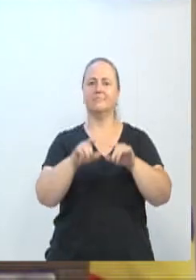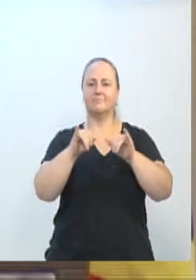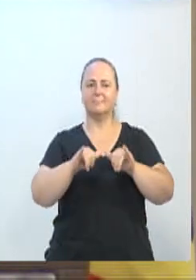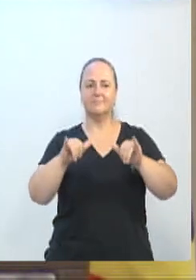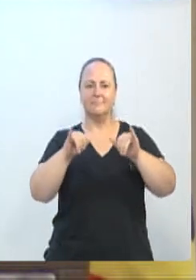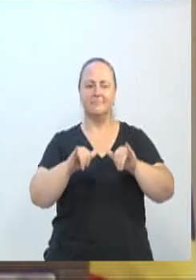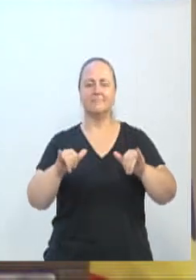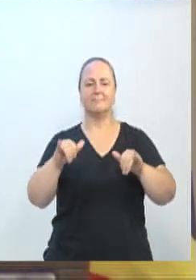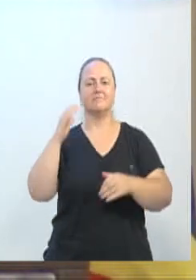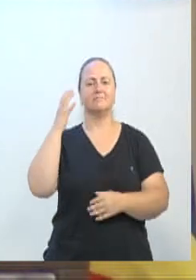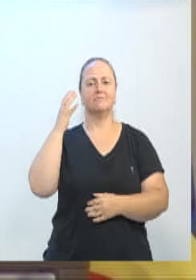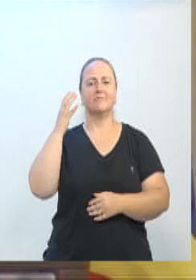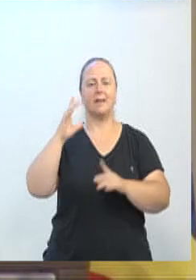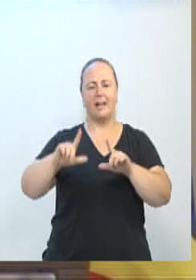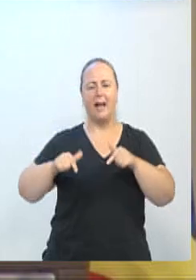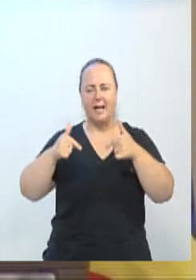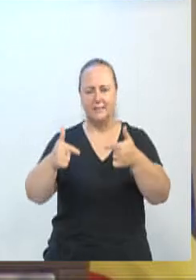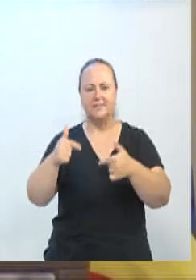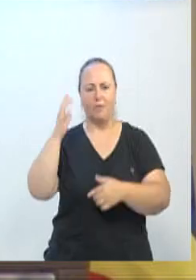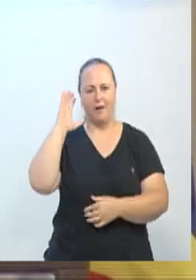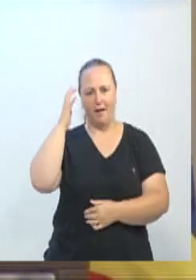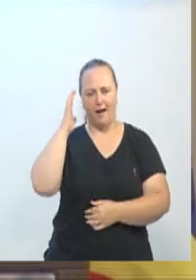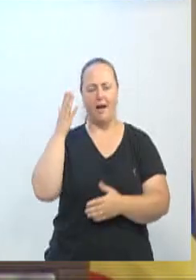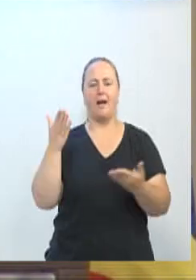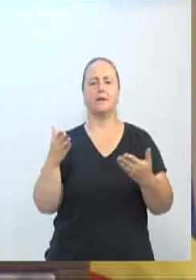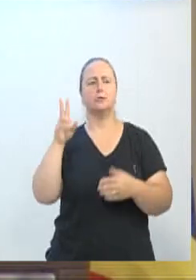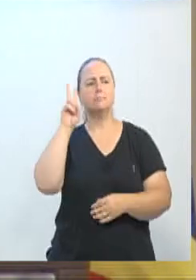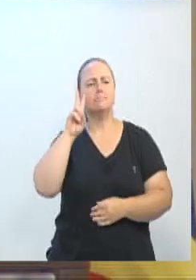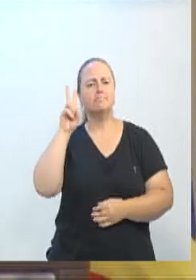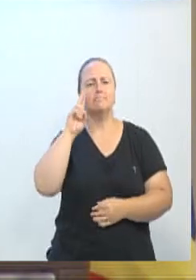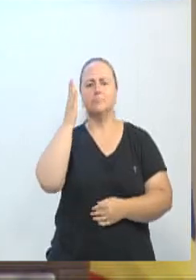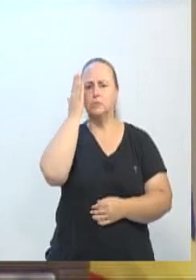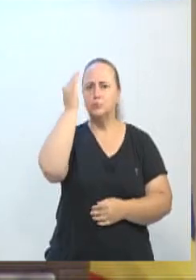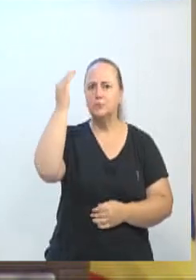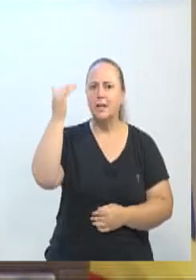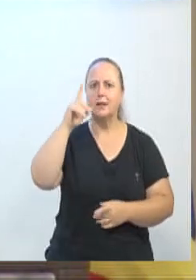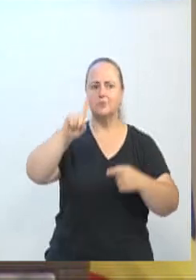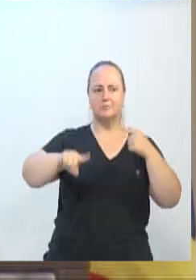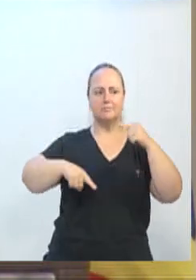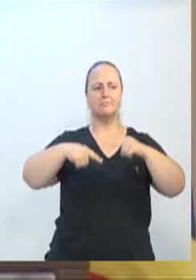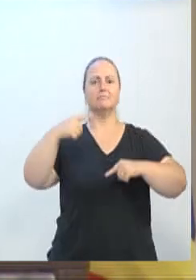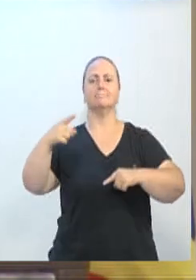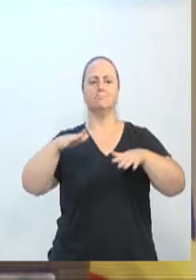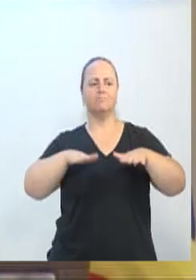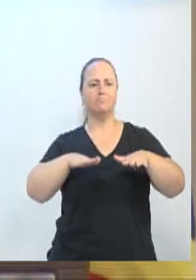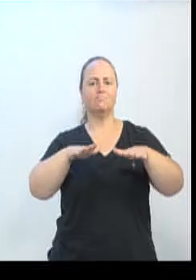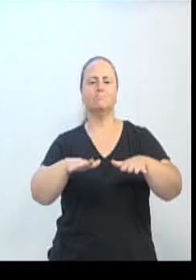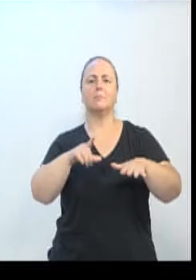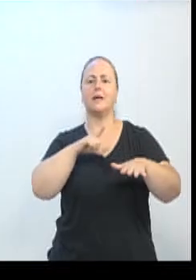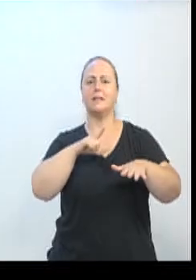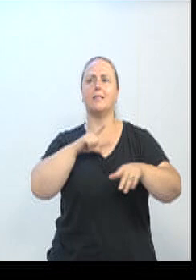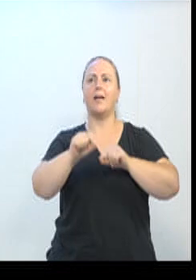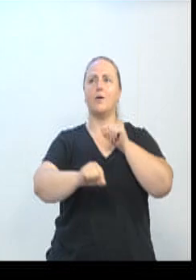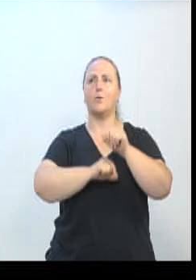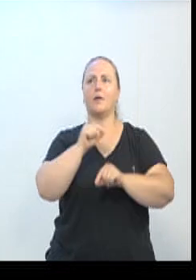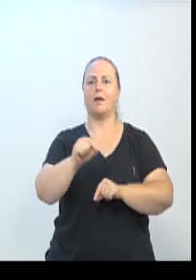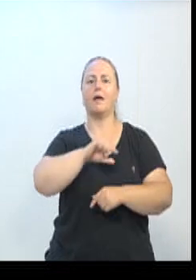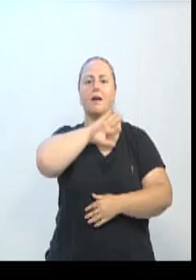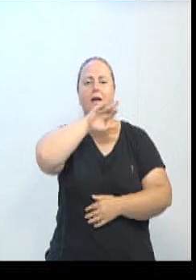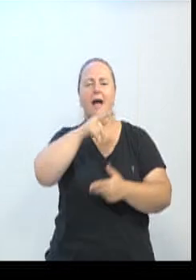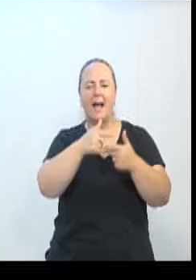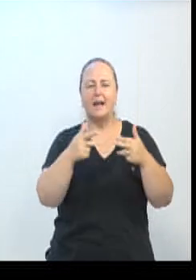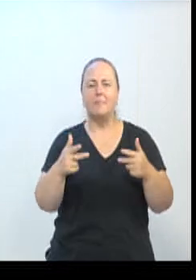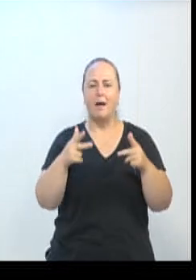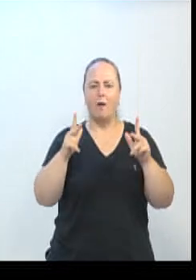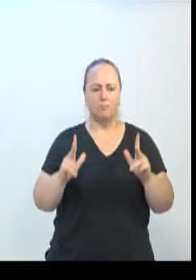ações do nosso mandato, lembrando o sucesso que a gente tem tido e o reconhecimento com os mutilões de castrações públicas. A gente até postou nas